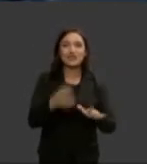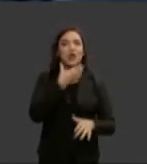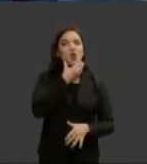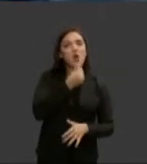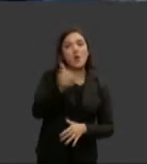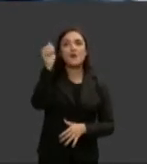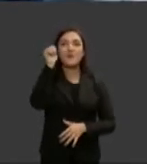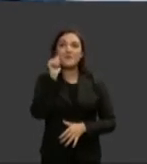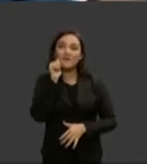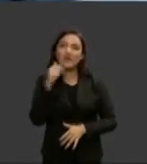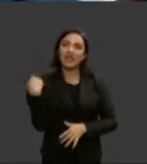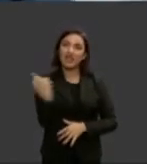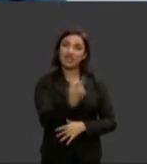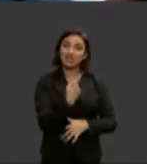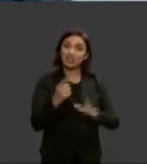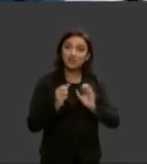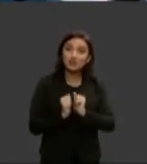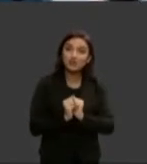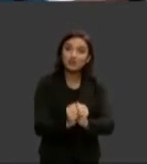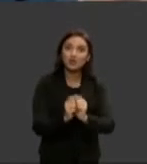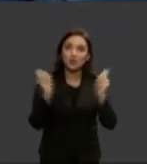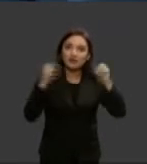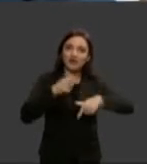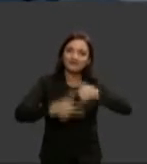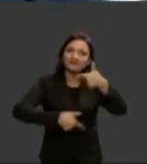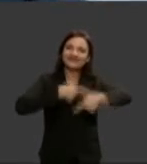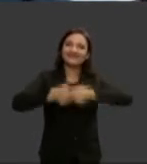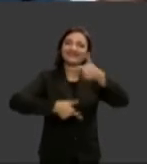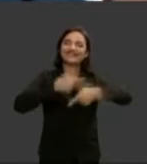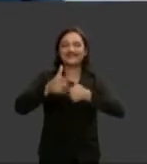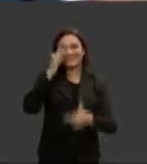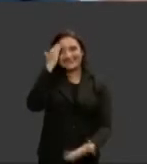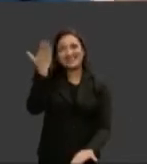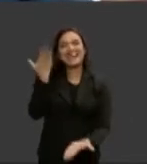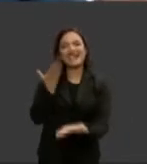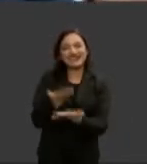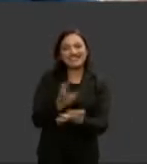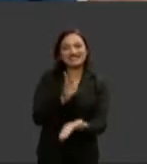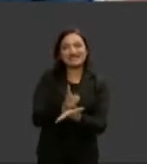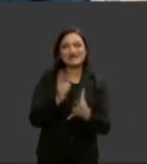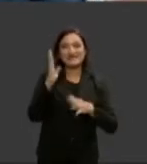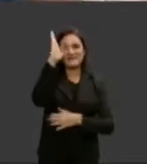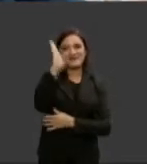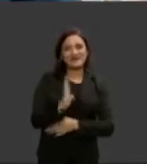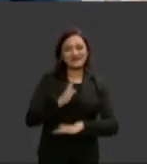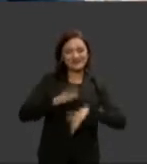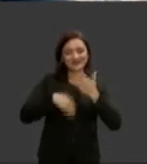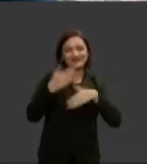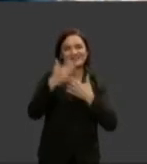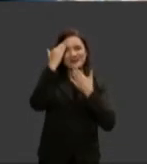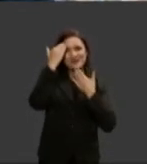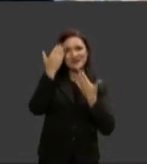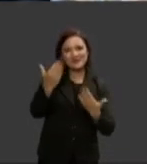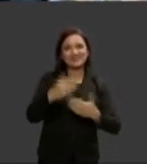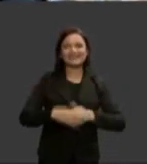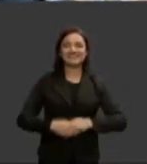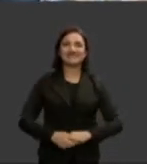mulheres e juntos iremos trabalhar e acreditamos no Brasil muito obrigado a todos